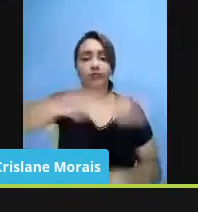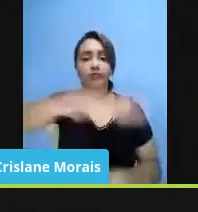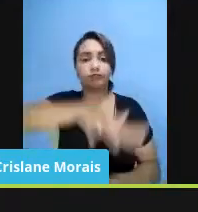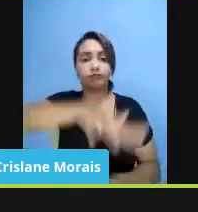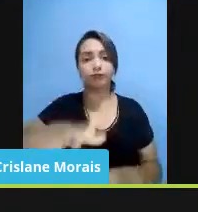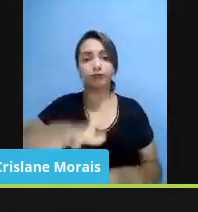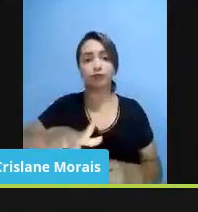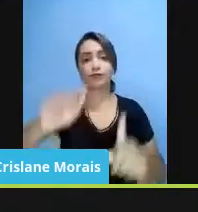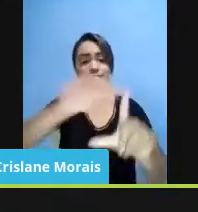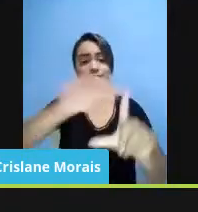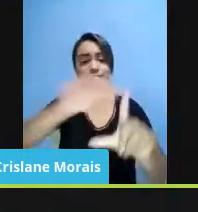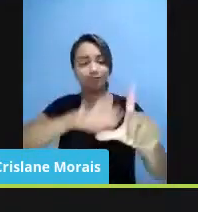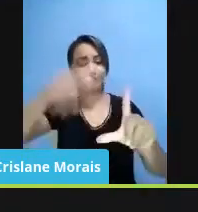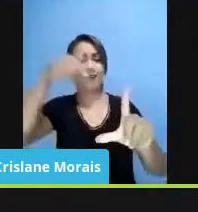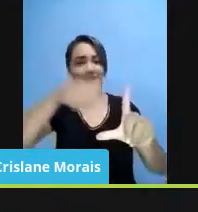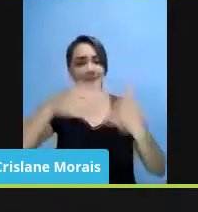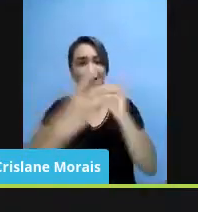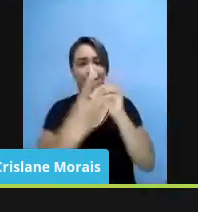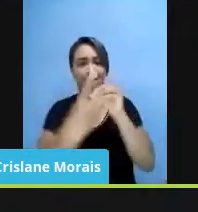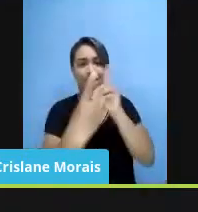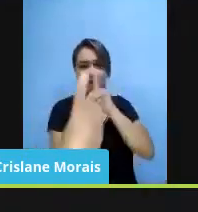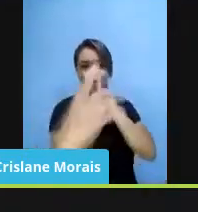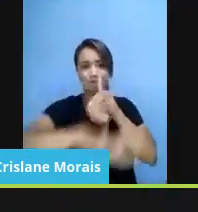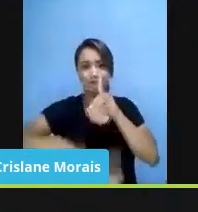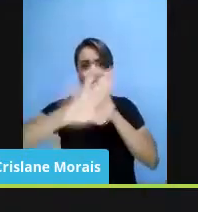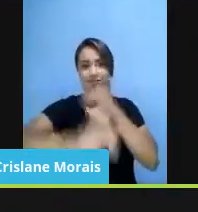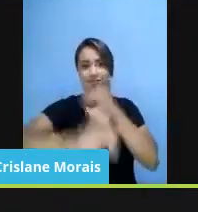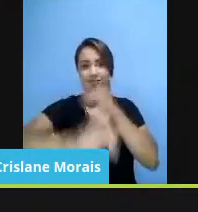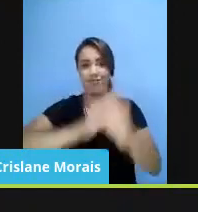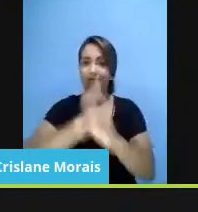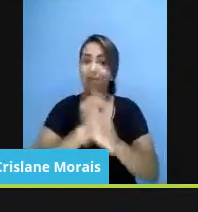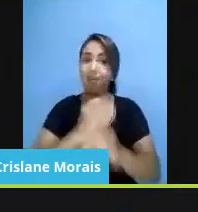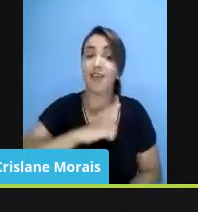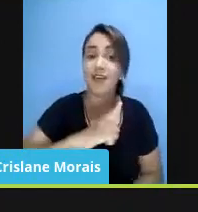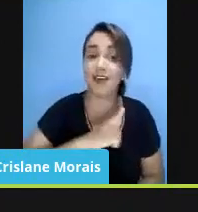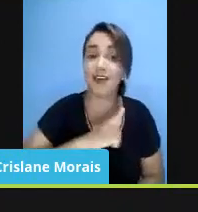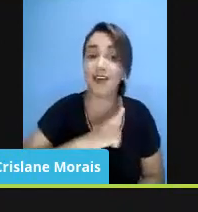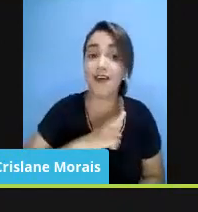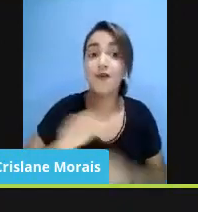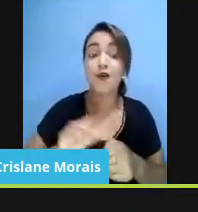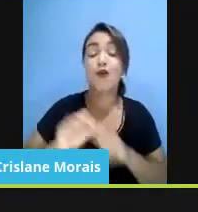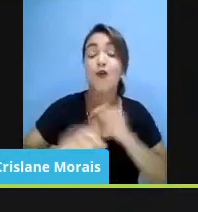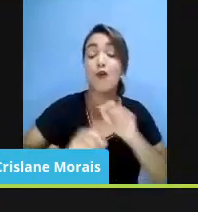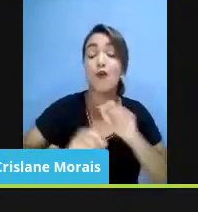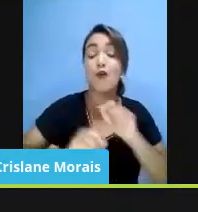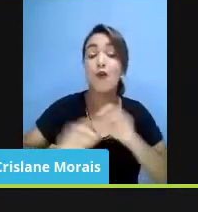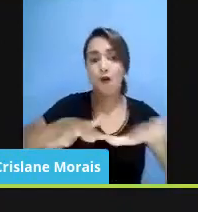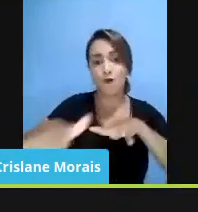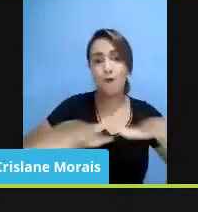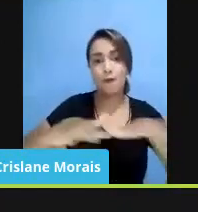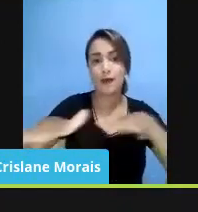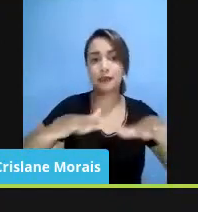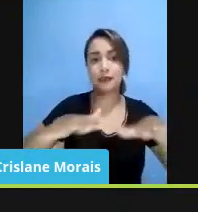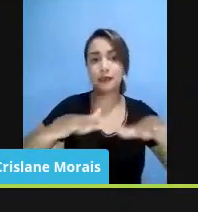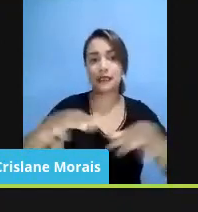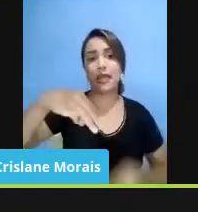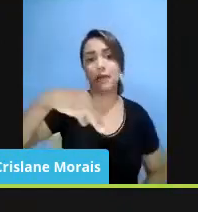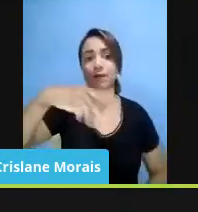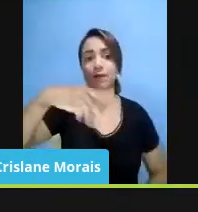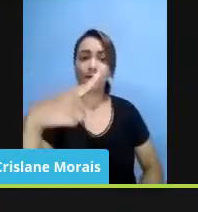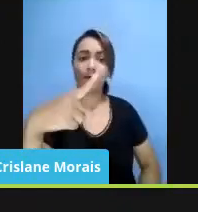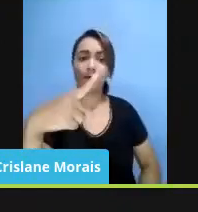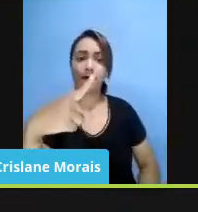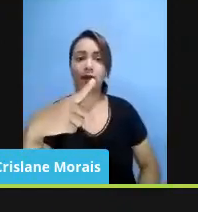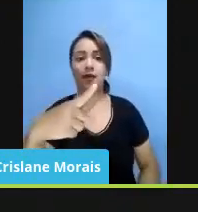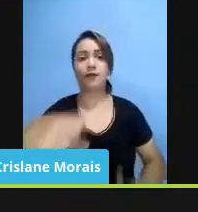Terra Livre no espaço virtual. A gente fez uma movimentação agora contra a MP da grilagem, que agora vira o